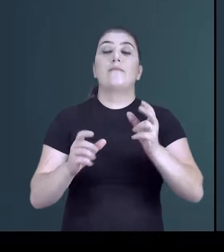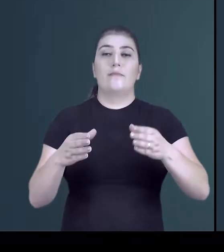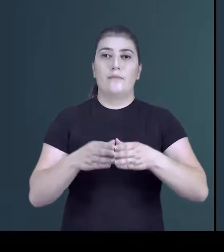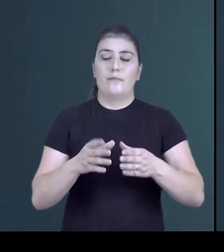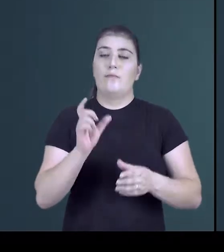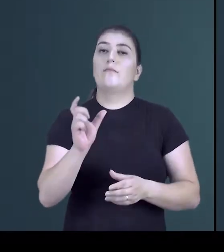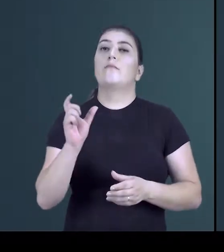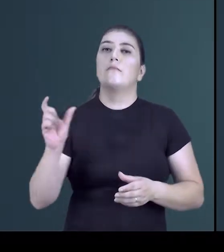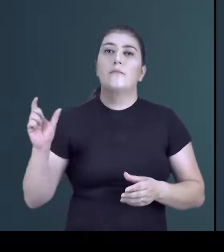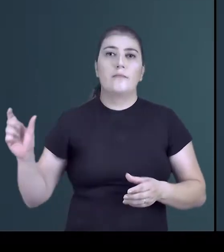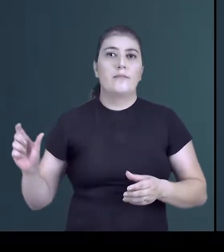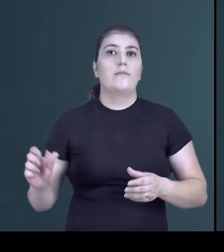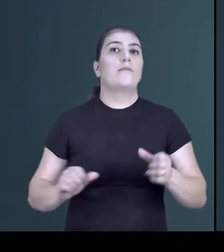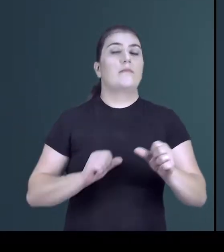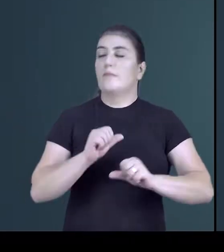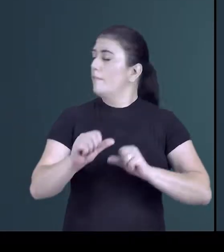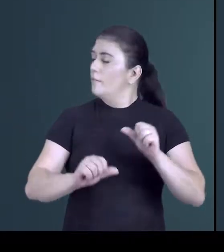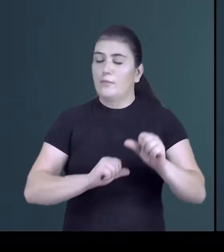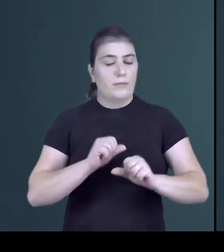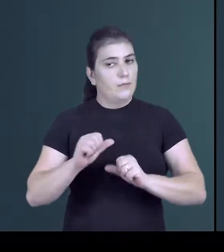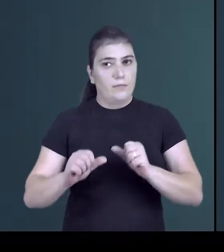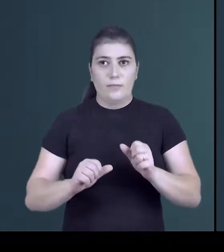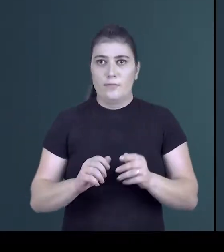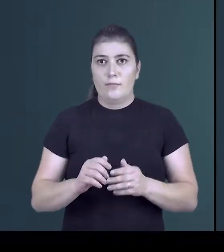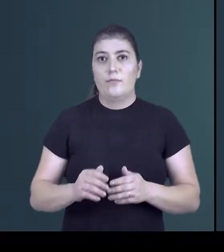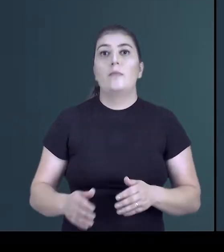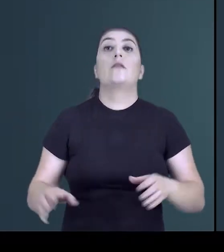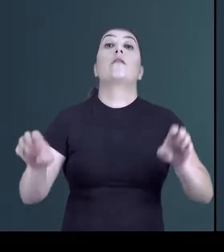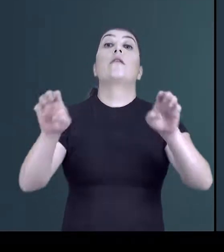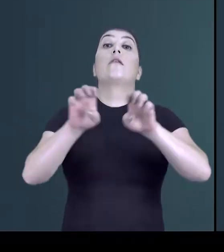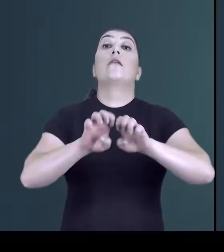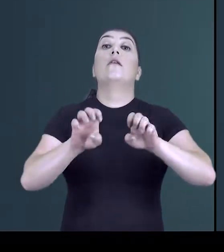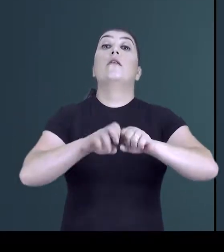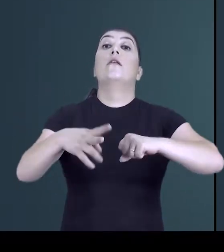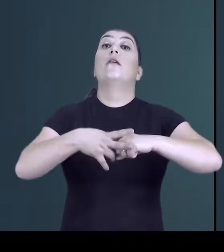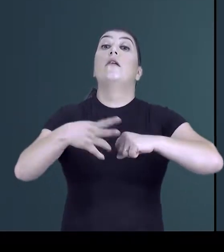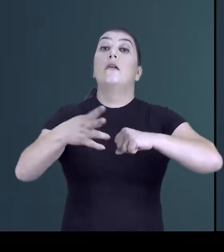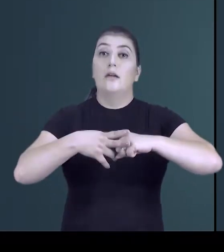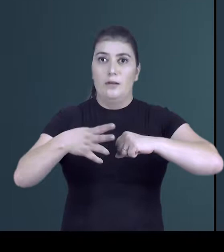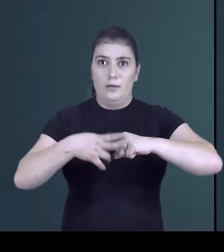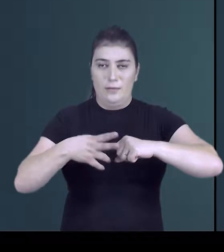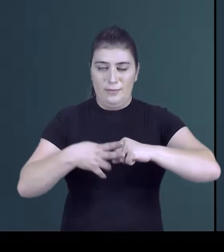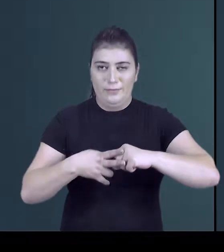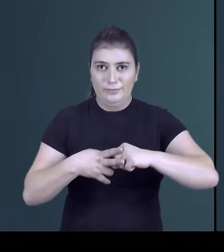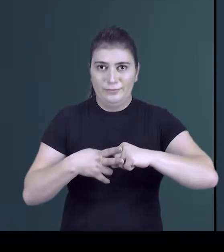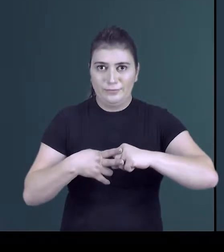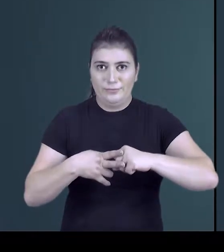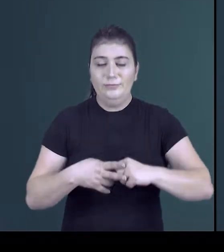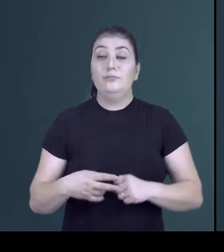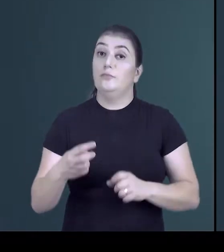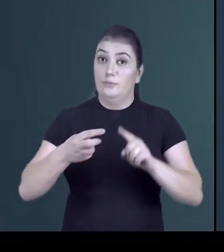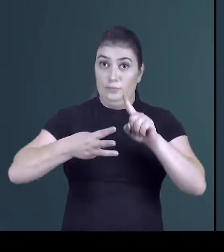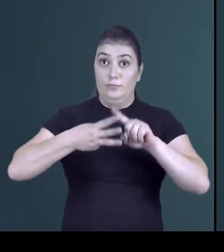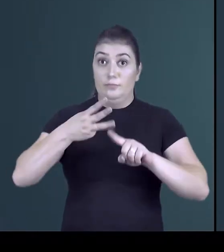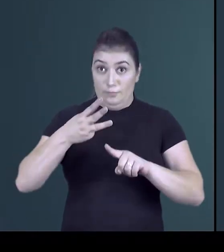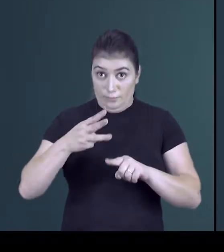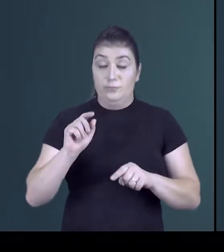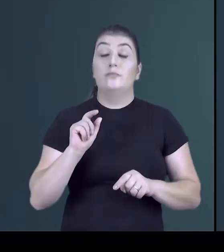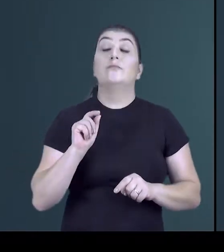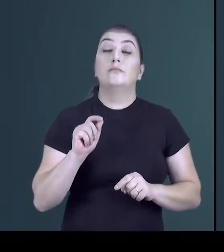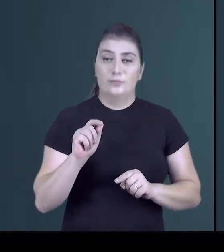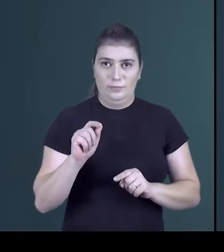classes de palavras invariáveis que modificam a estrutura verbal. Essas três definições